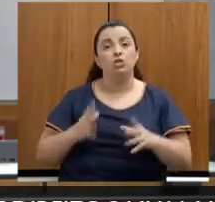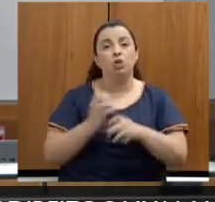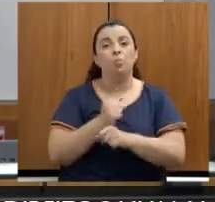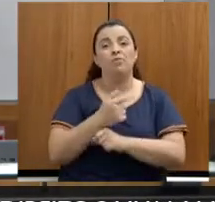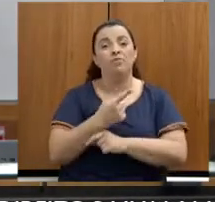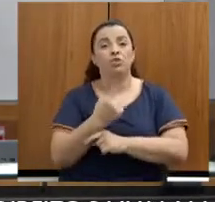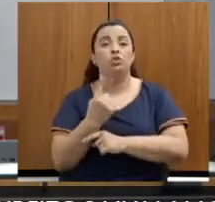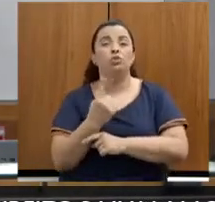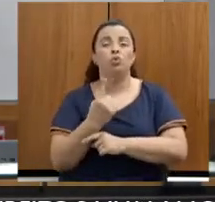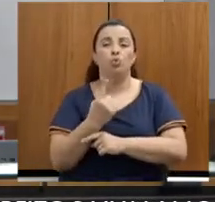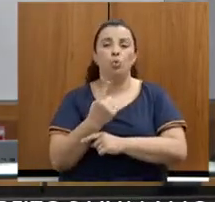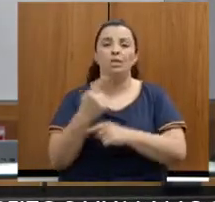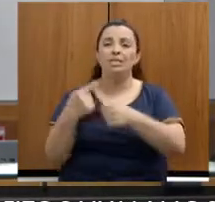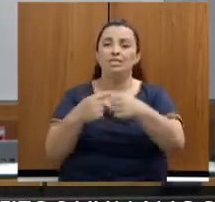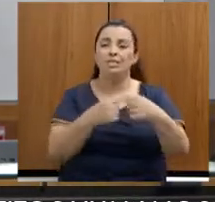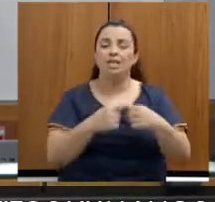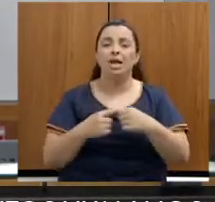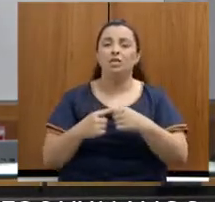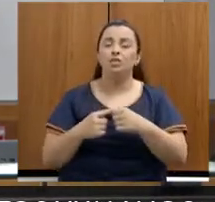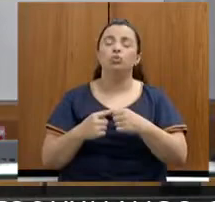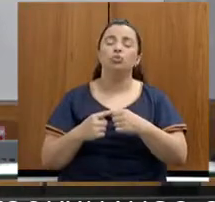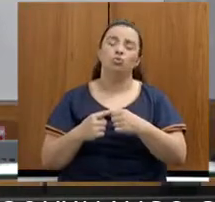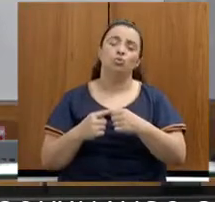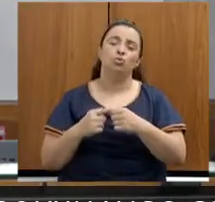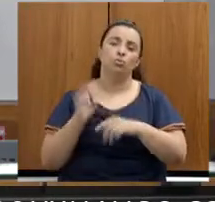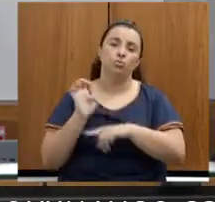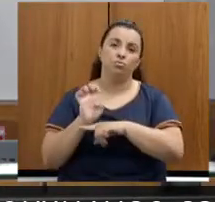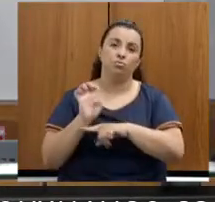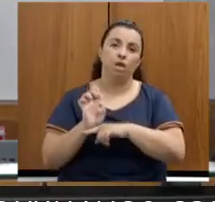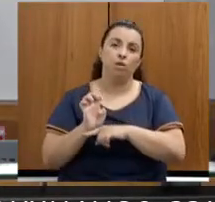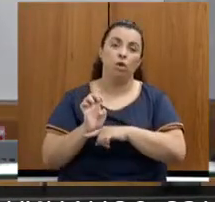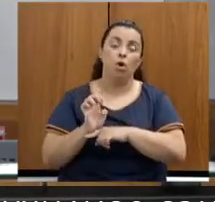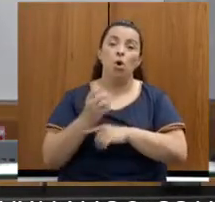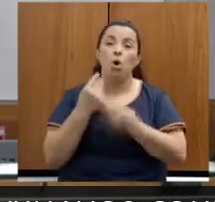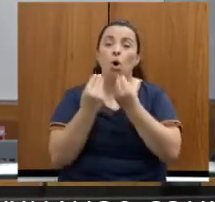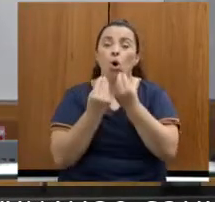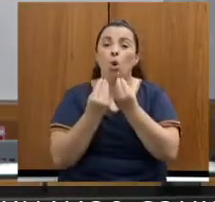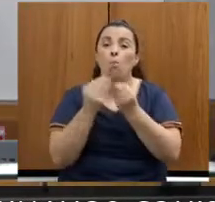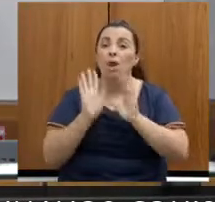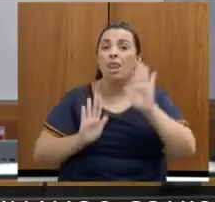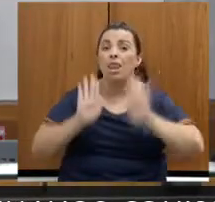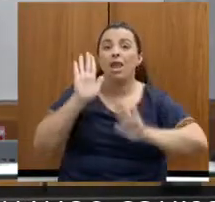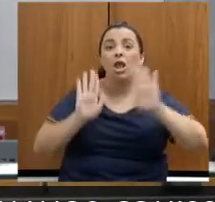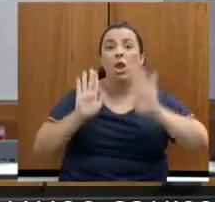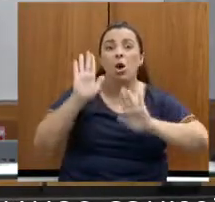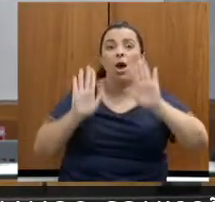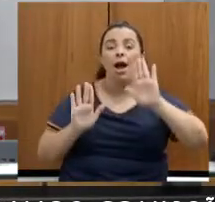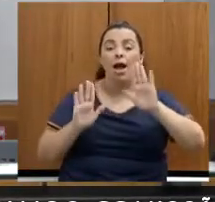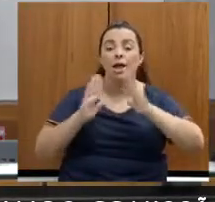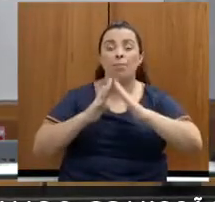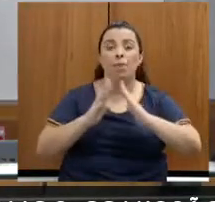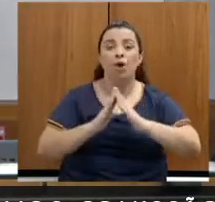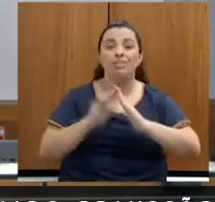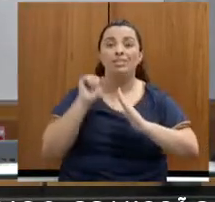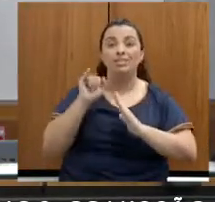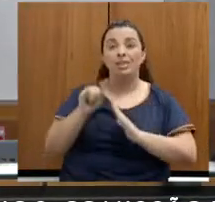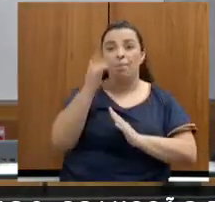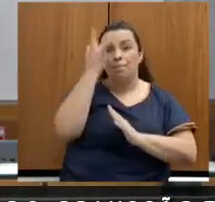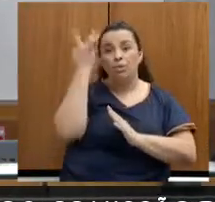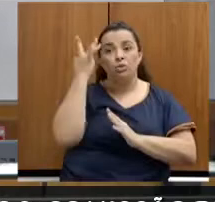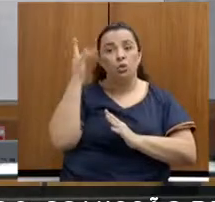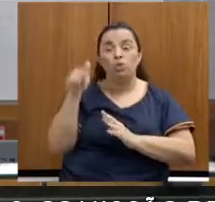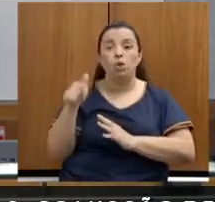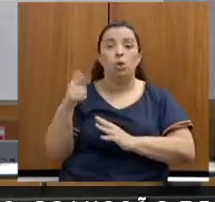imensa em leiloar imóveis vazios, enquanto quase 500 mil mineiros e mineiras não têm moradia.